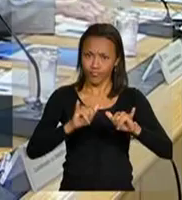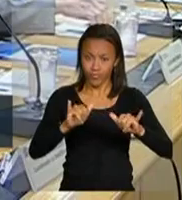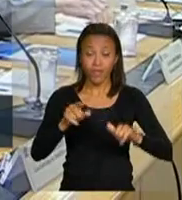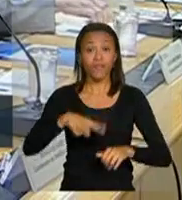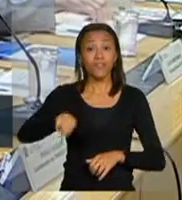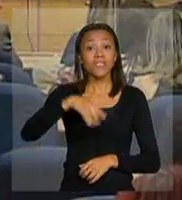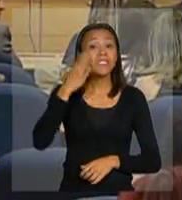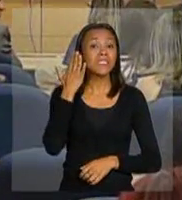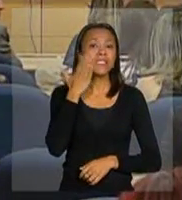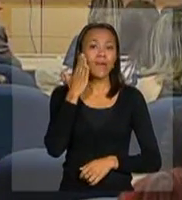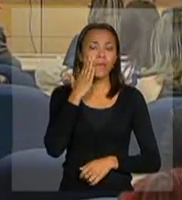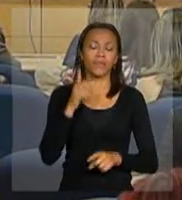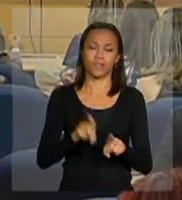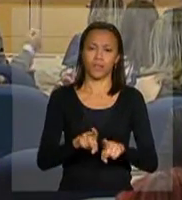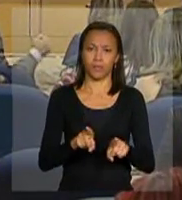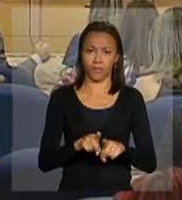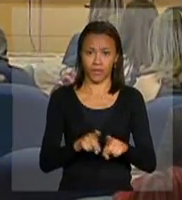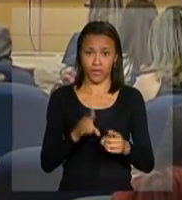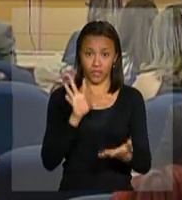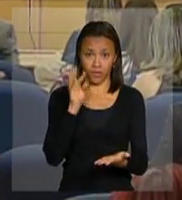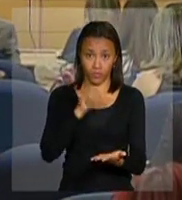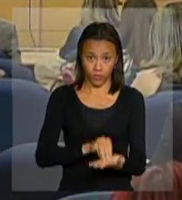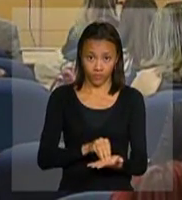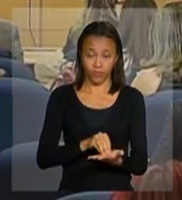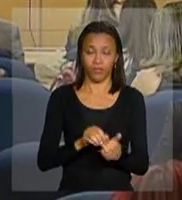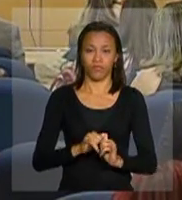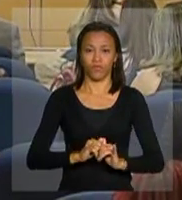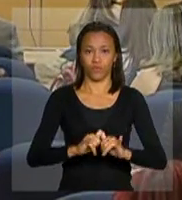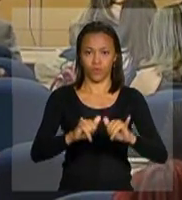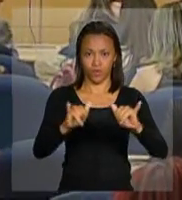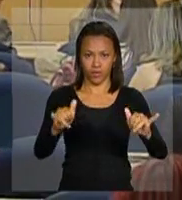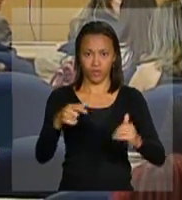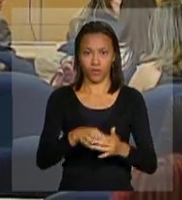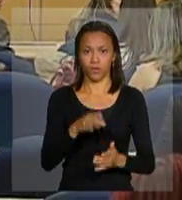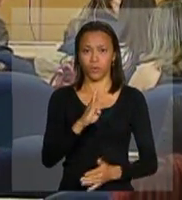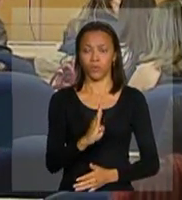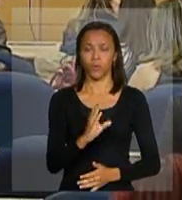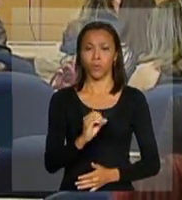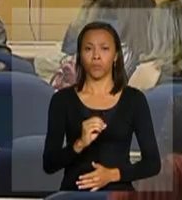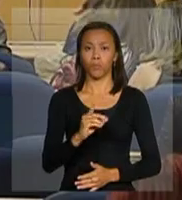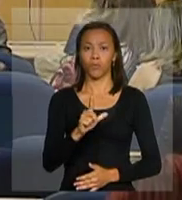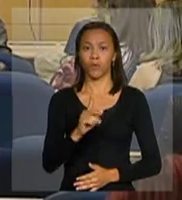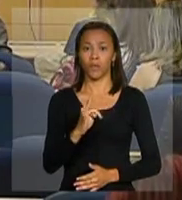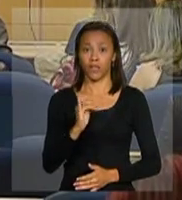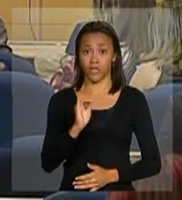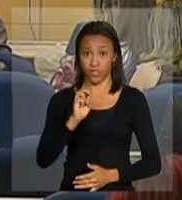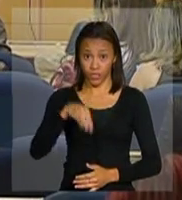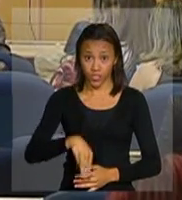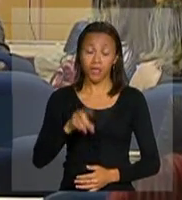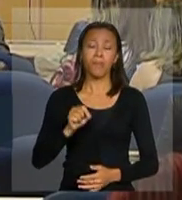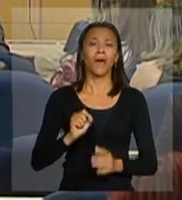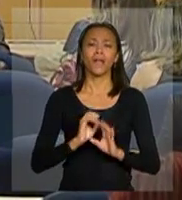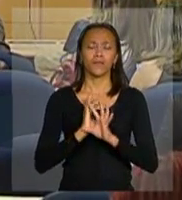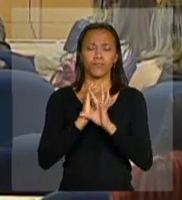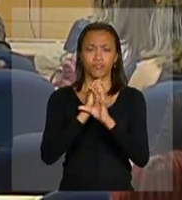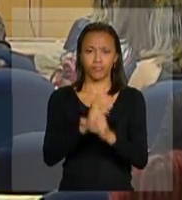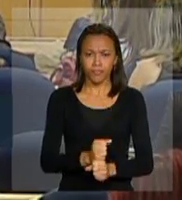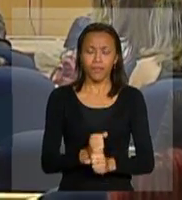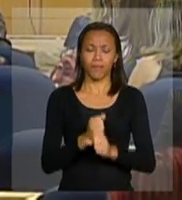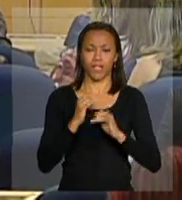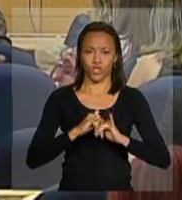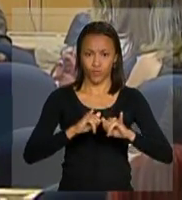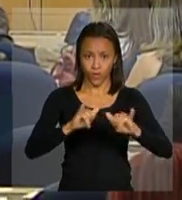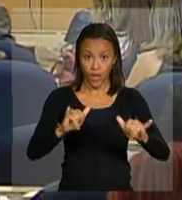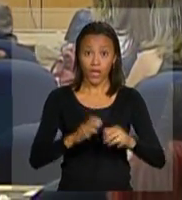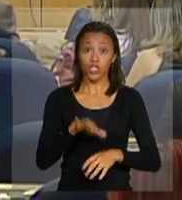Sabendo e divulgação do Boletim Epidemiológico. Para apresentar os dados globais da AIDS, convidamos